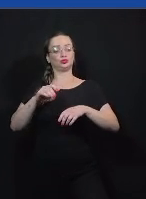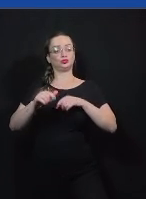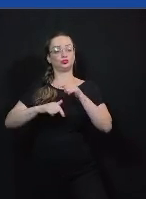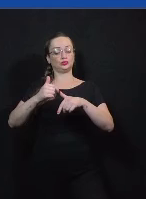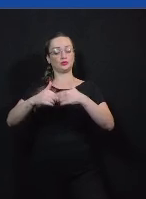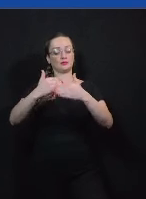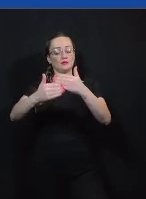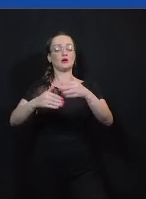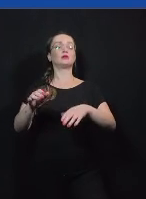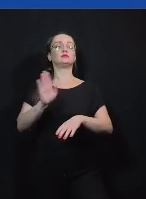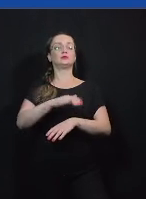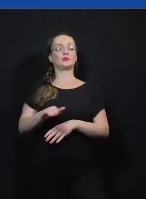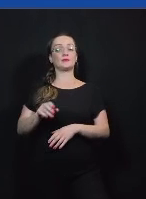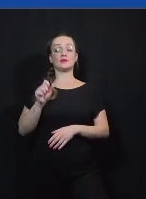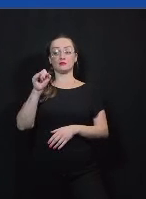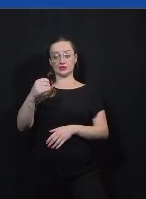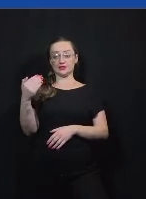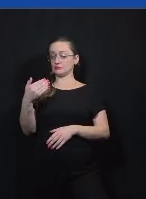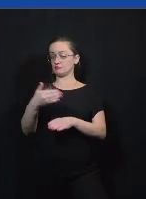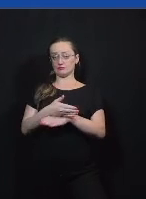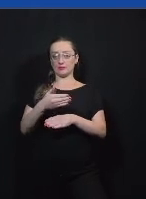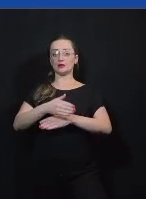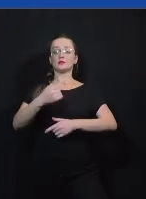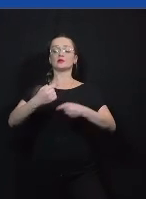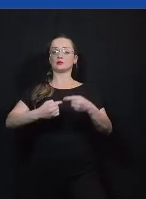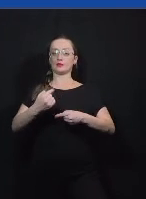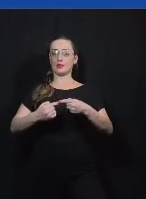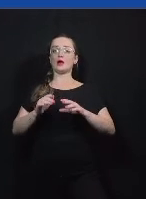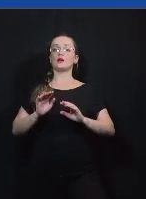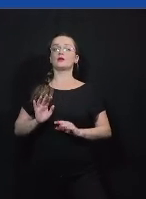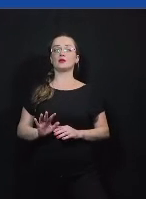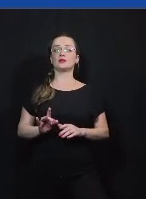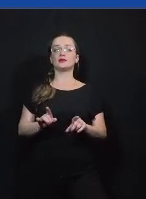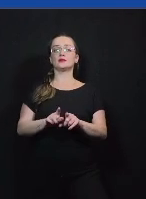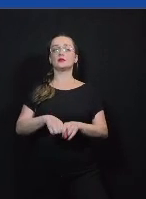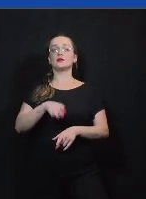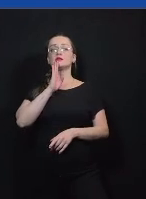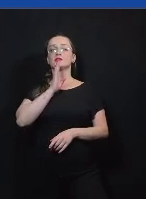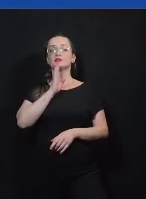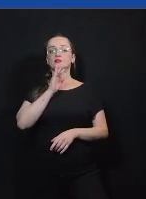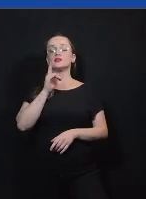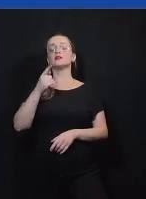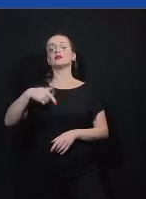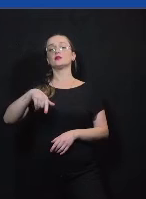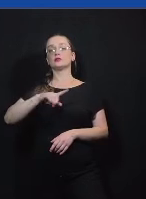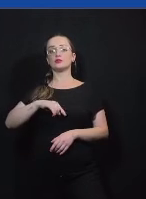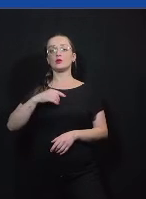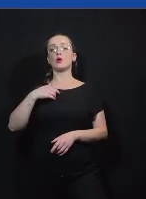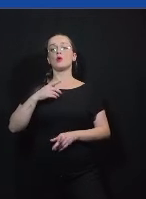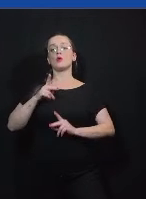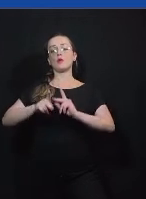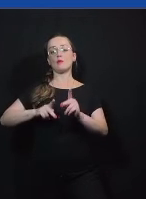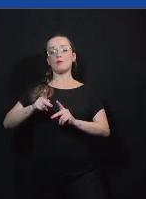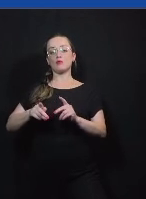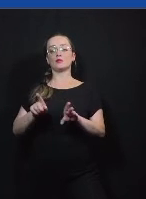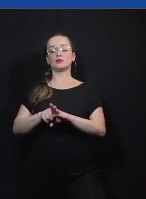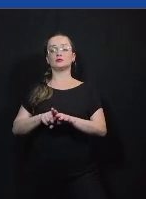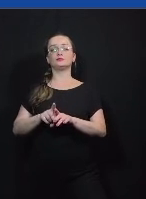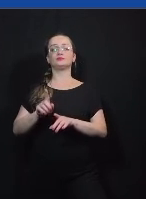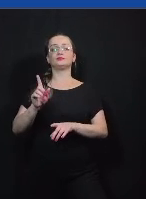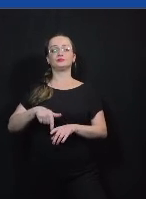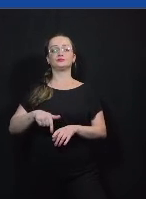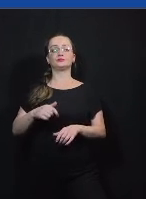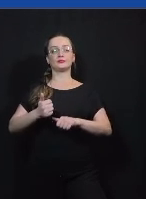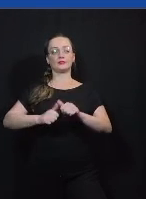não estejam participando dos debates ativamente conhecê-los e conhecer esses princípios que vocês fazem um bom debate é outro para vocês